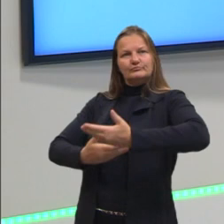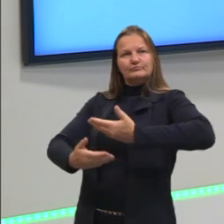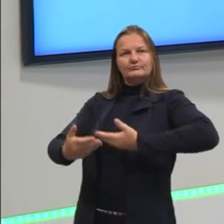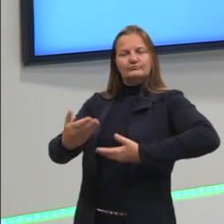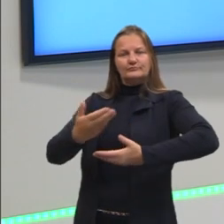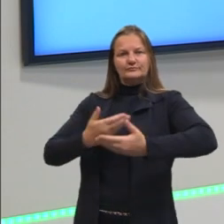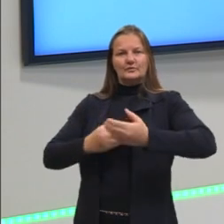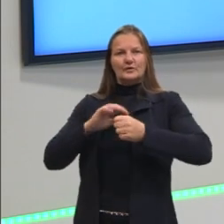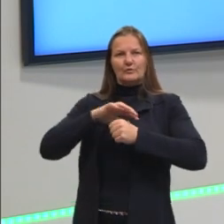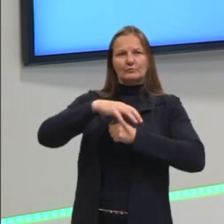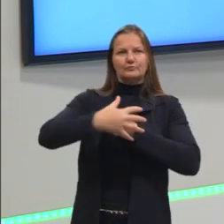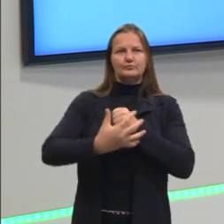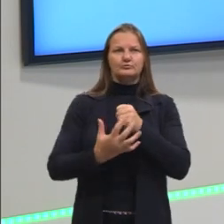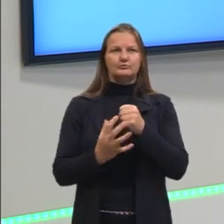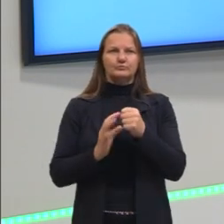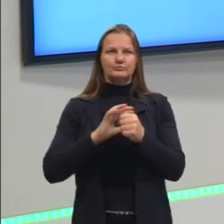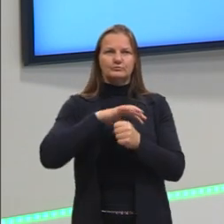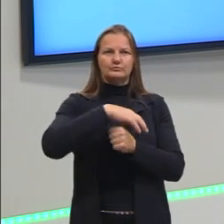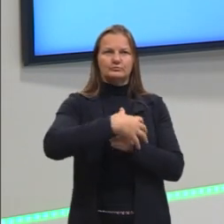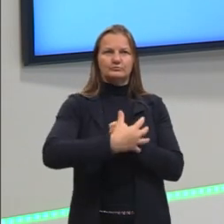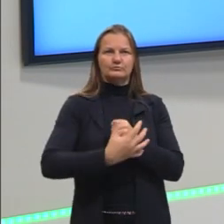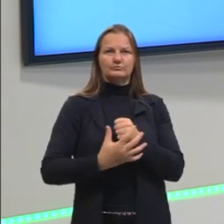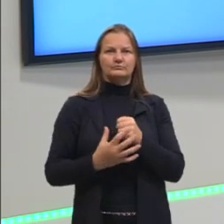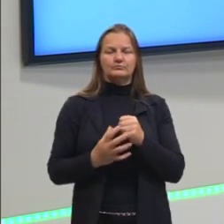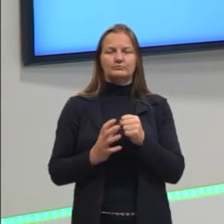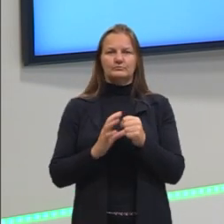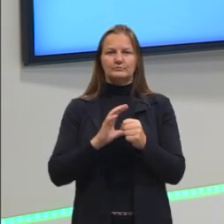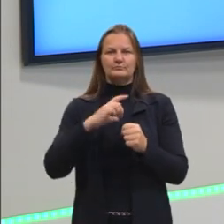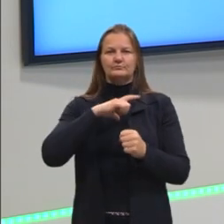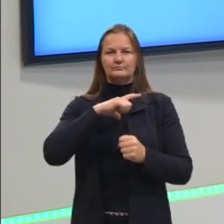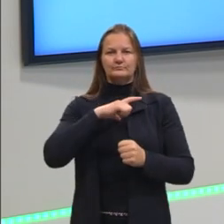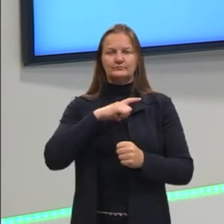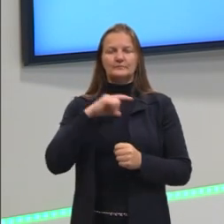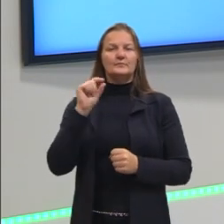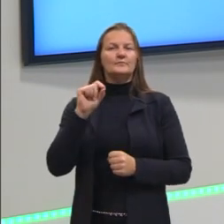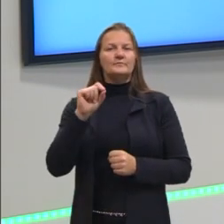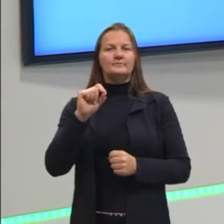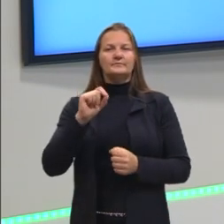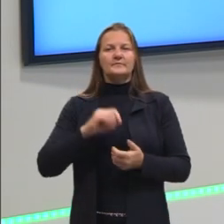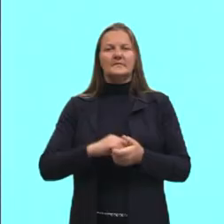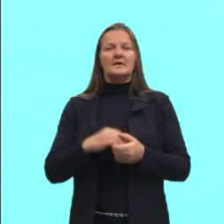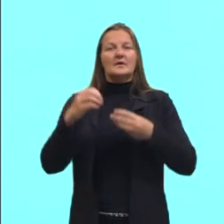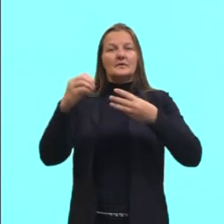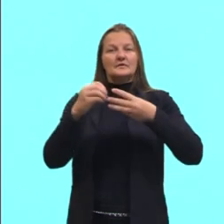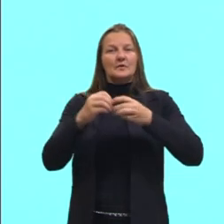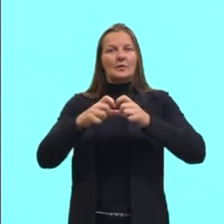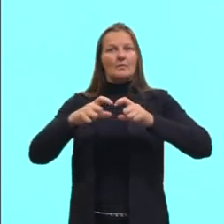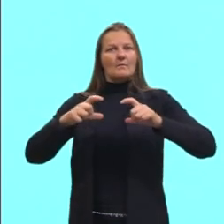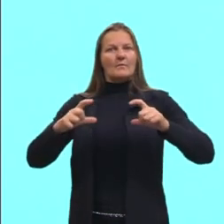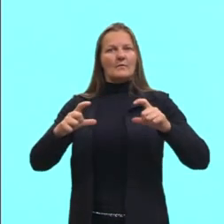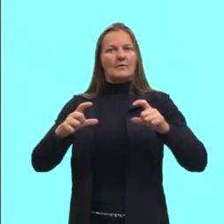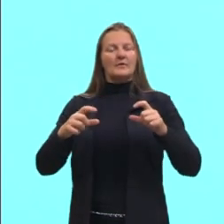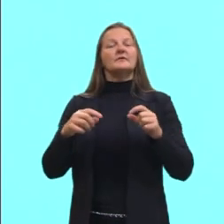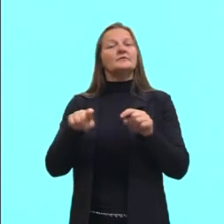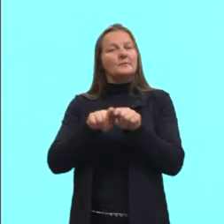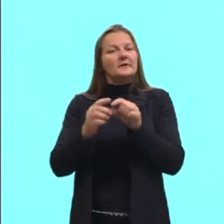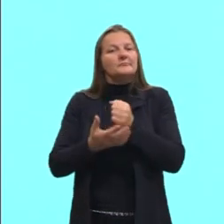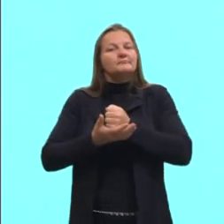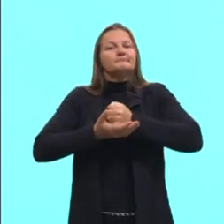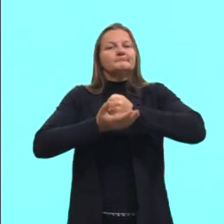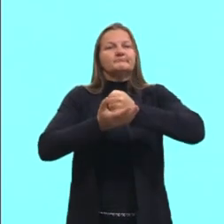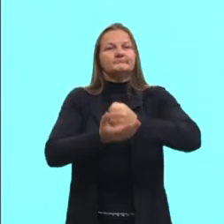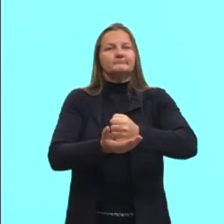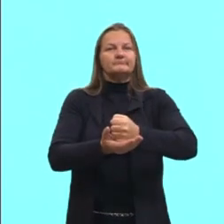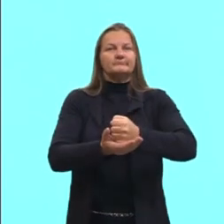Que esses procariontes menores tiveram, essa célula maior também foi beneficiada,